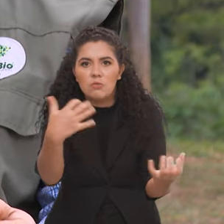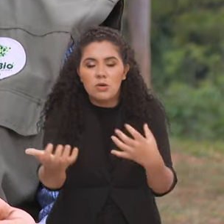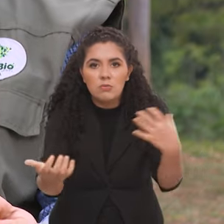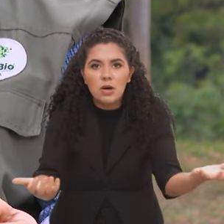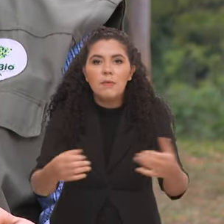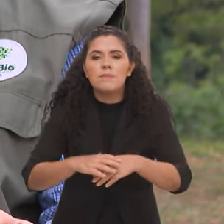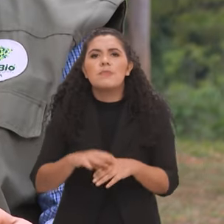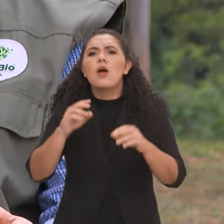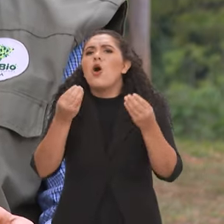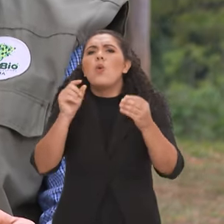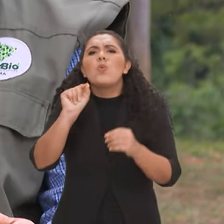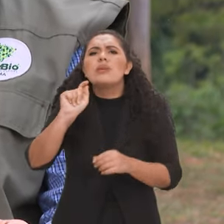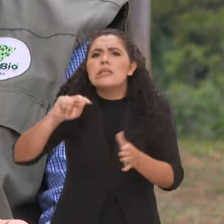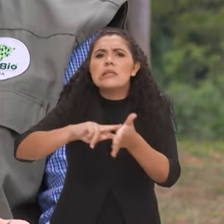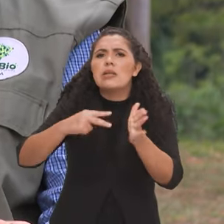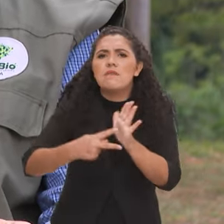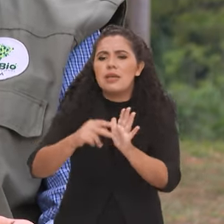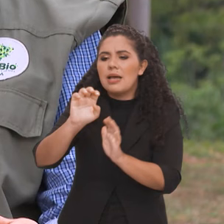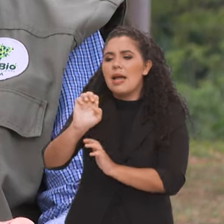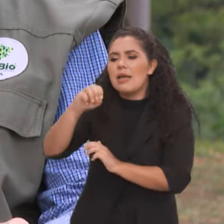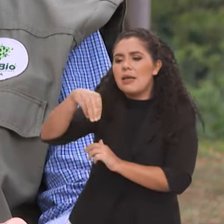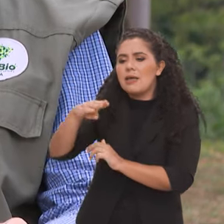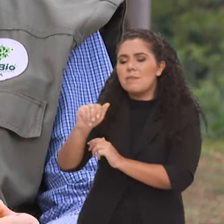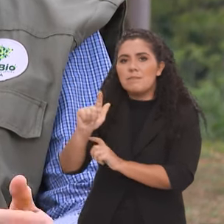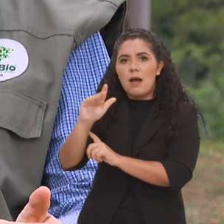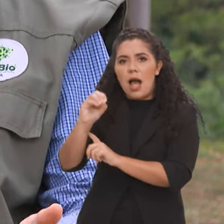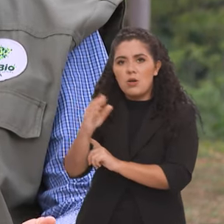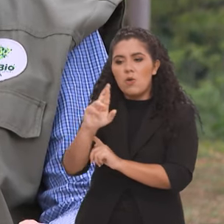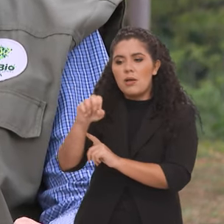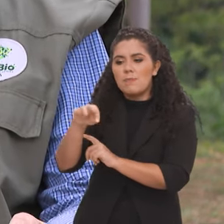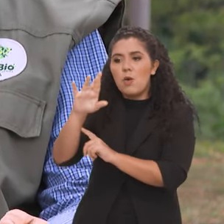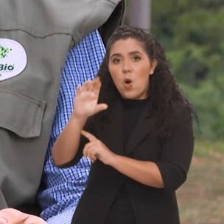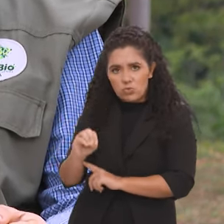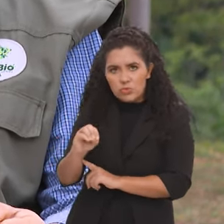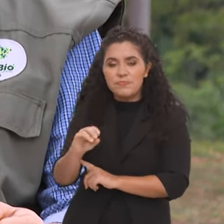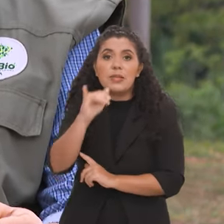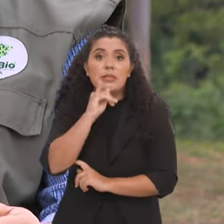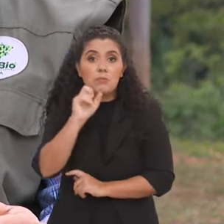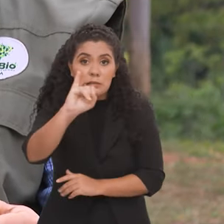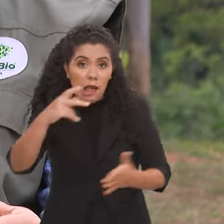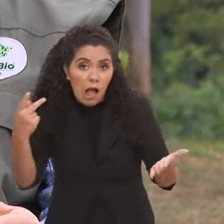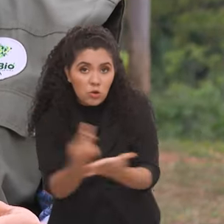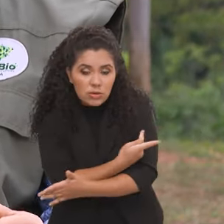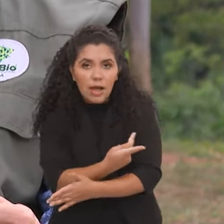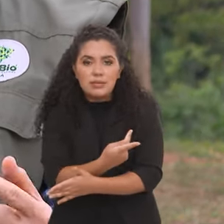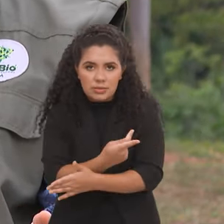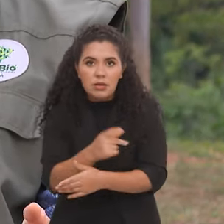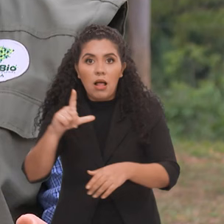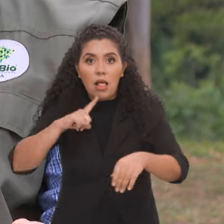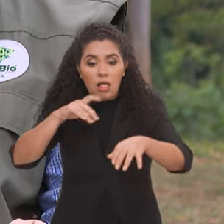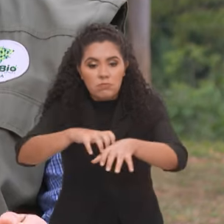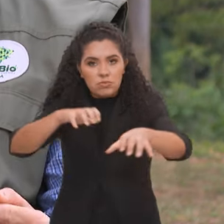remoto. O que é o embargo remoto? Uma vez localizado o desmatamento dentro de uma unidade de conservação, remotamente,